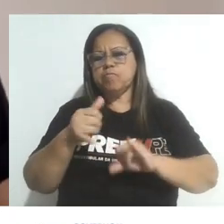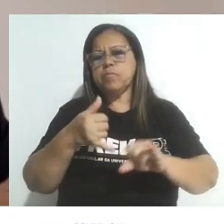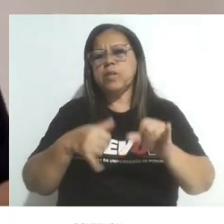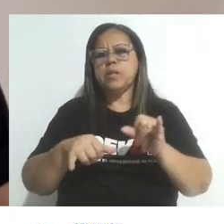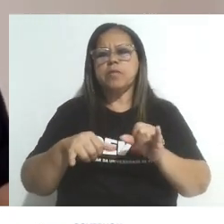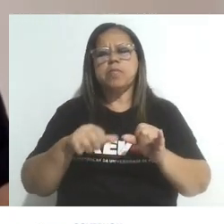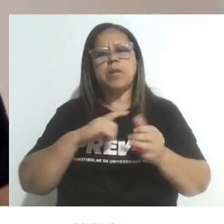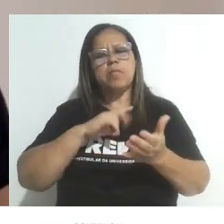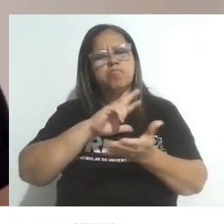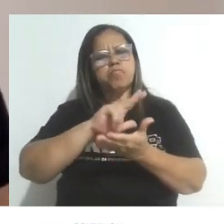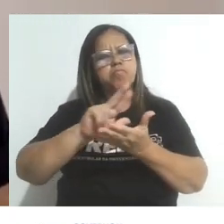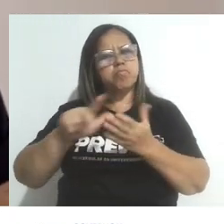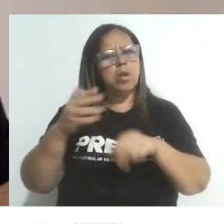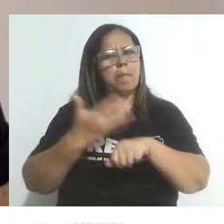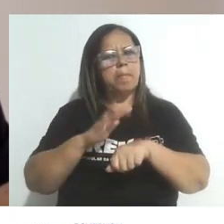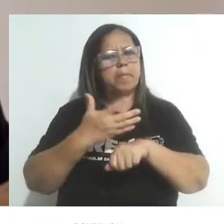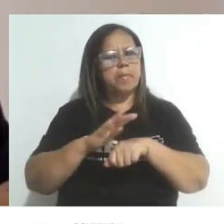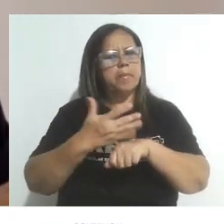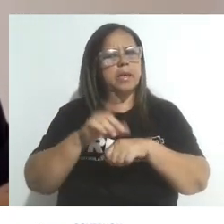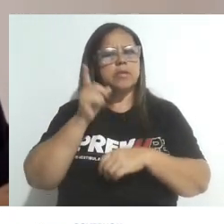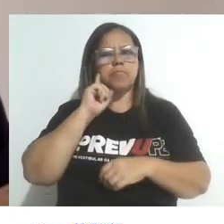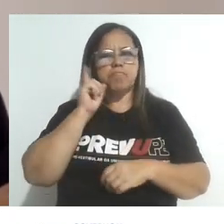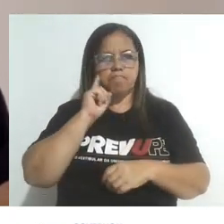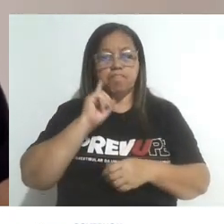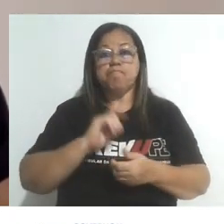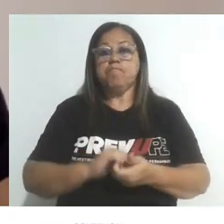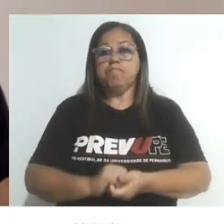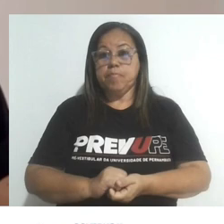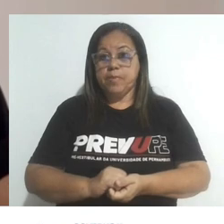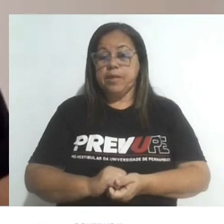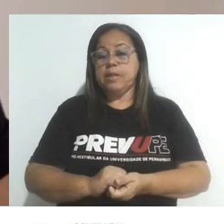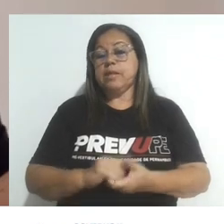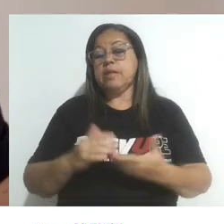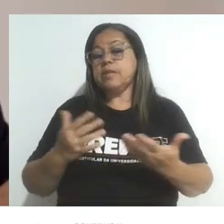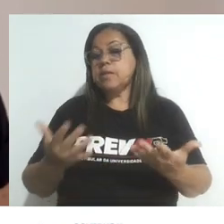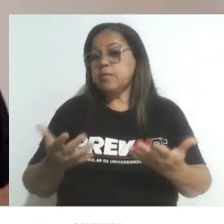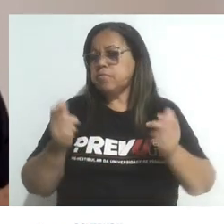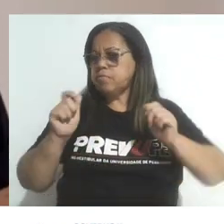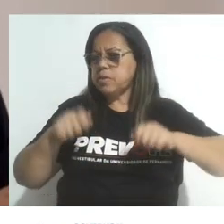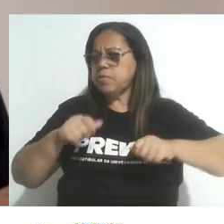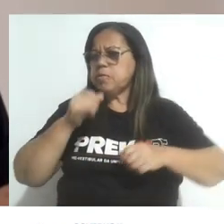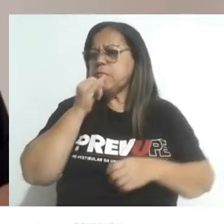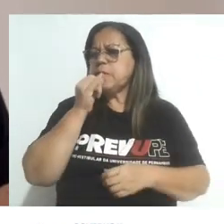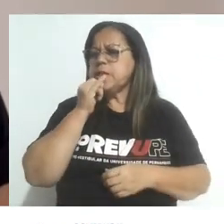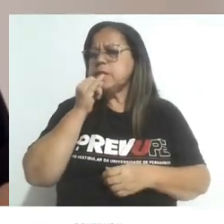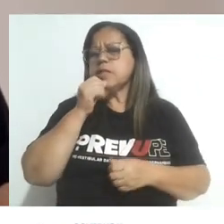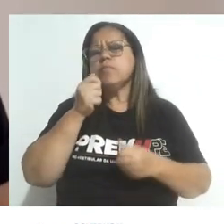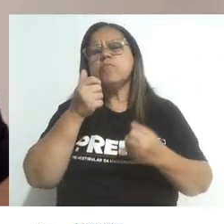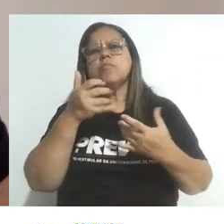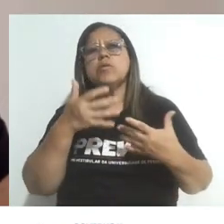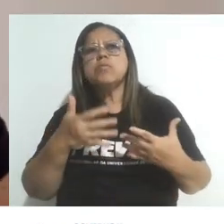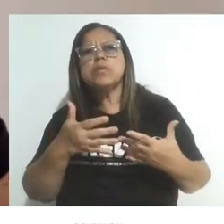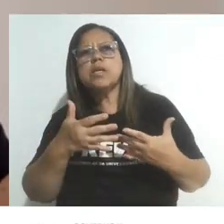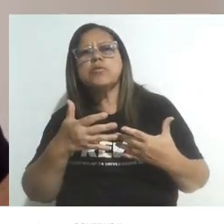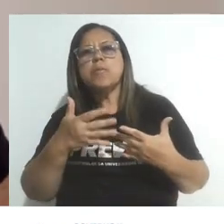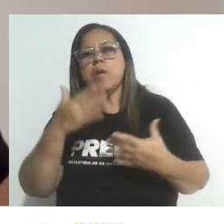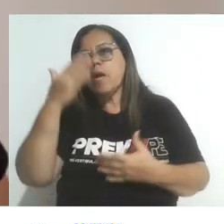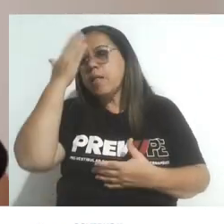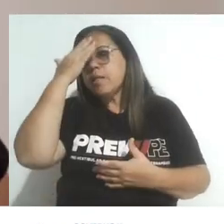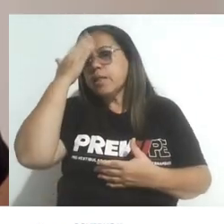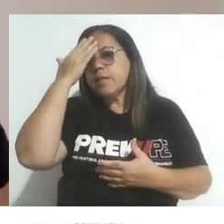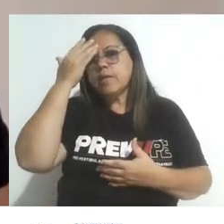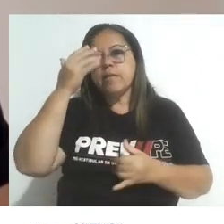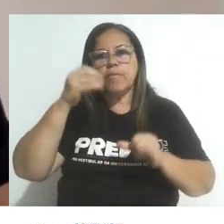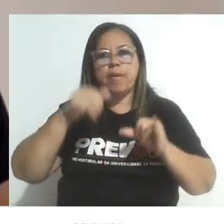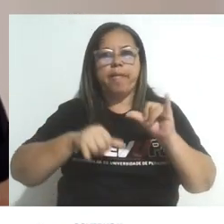tem várias aplicações práticas no nosso cotidiano. Entre elas, por exemplo, podemos destacar a compreensão das reações